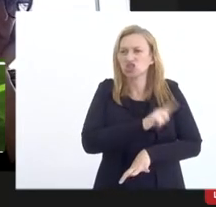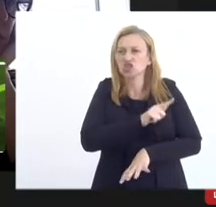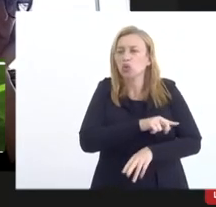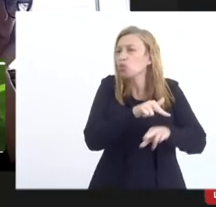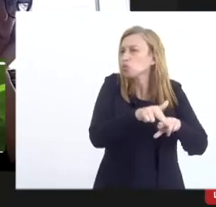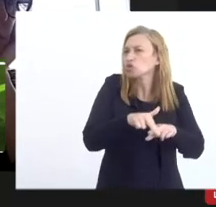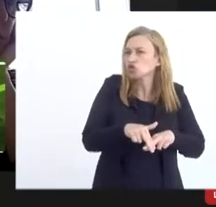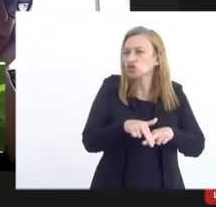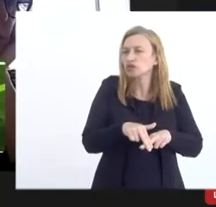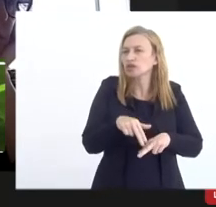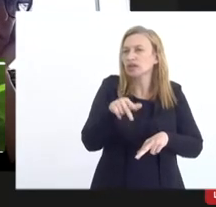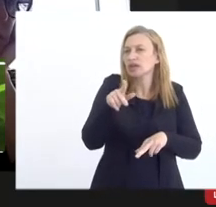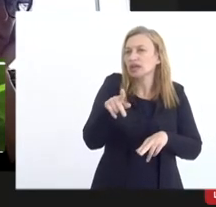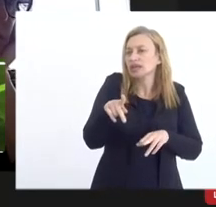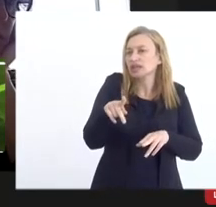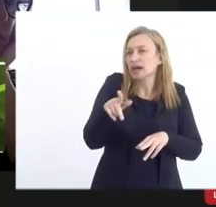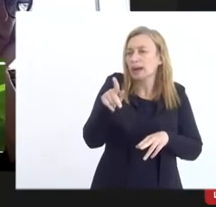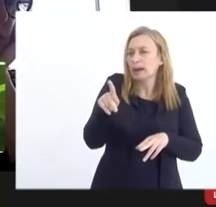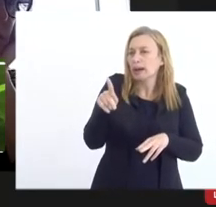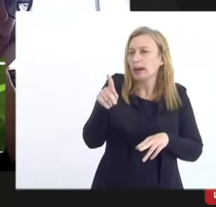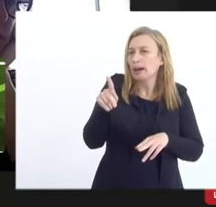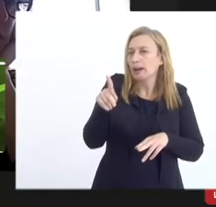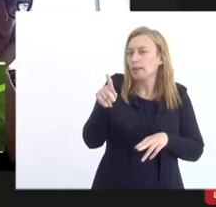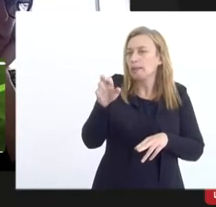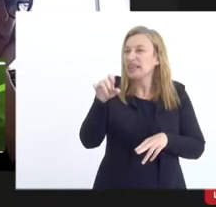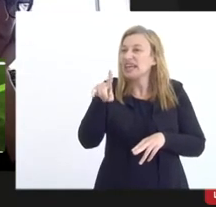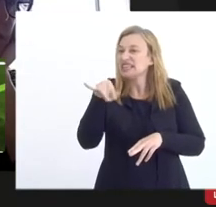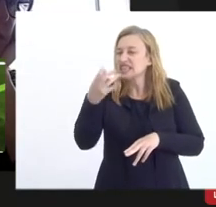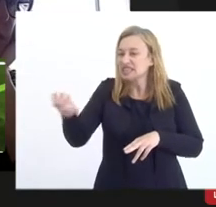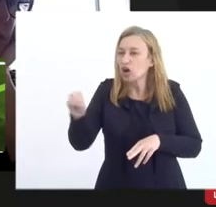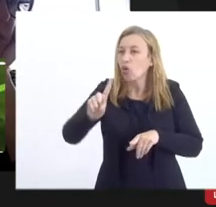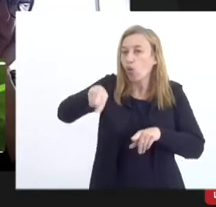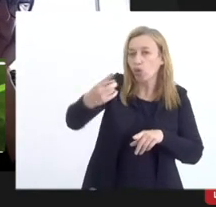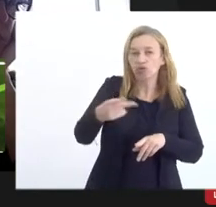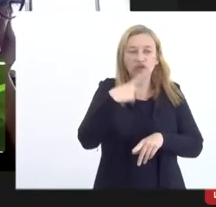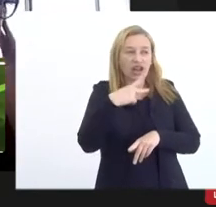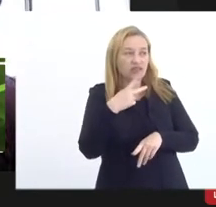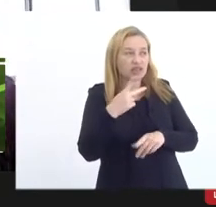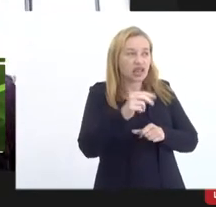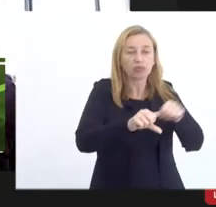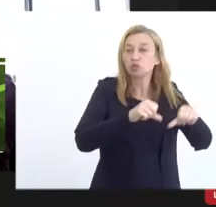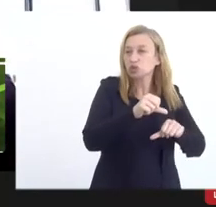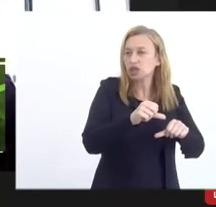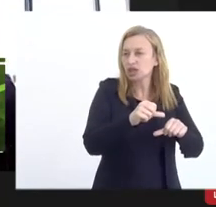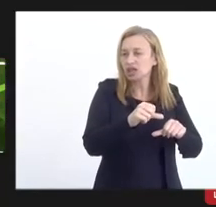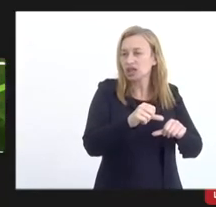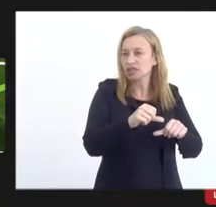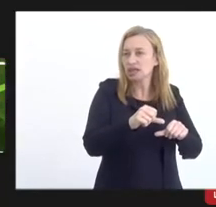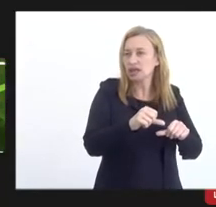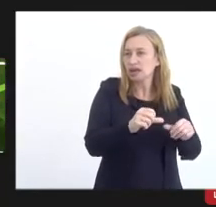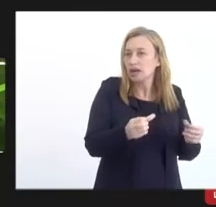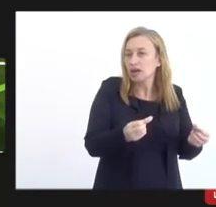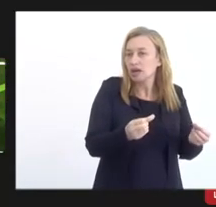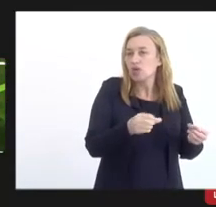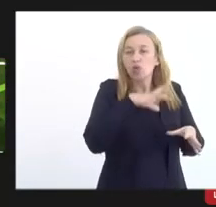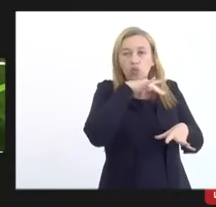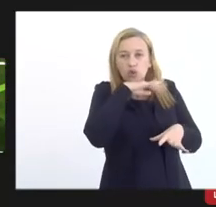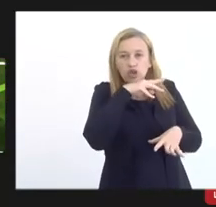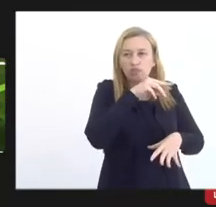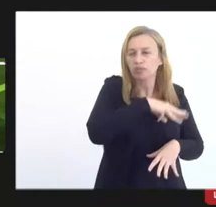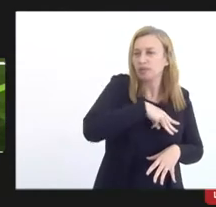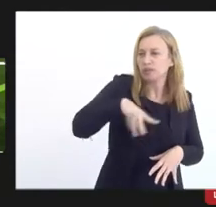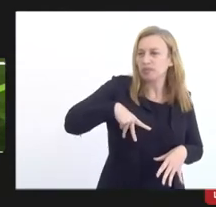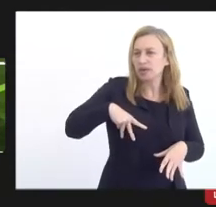da penalização outros diziam que essa mudança afrouxava dificultava o MP punia a